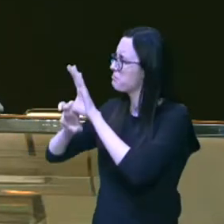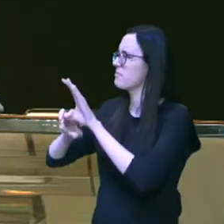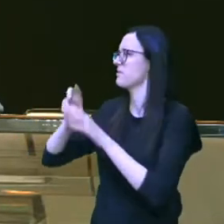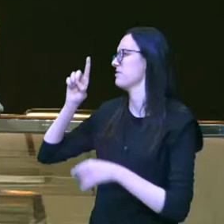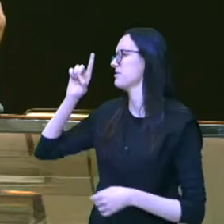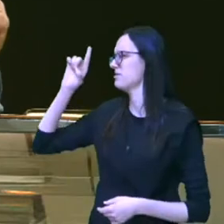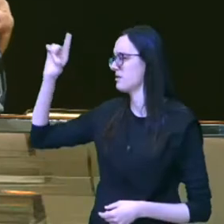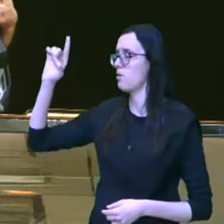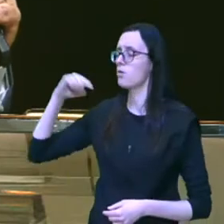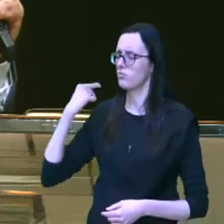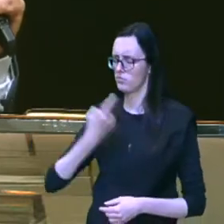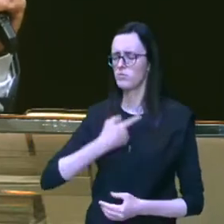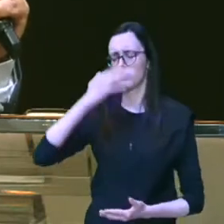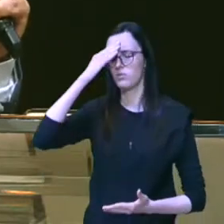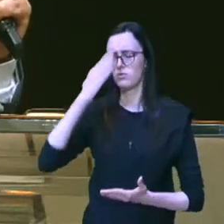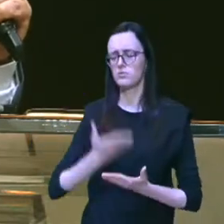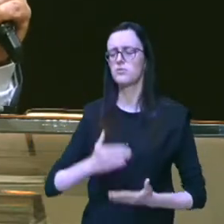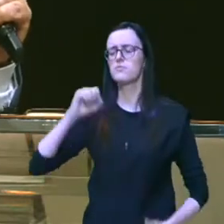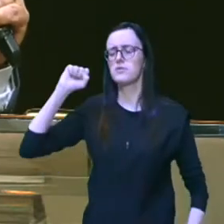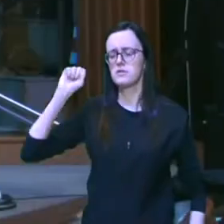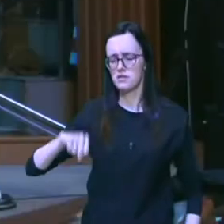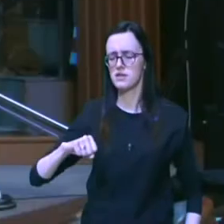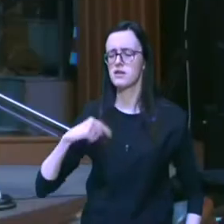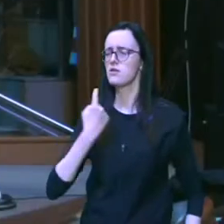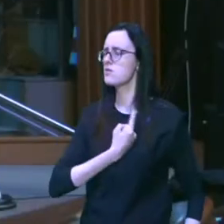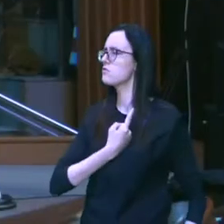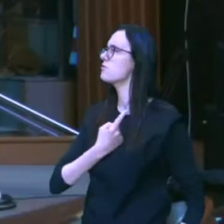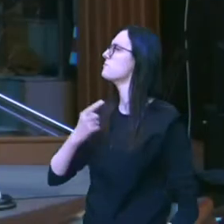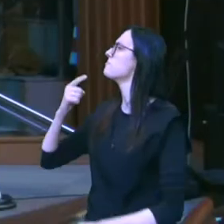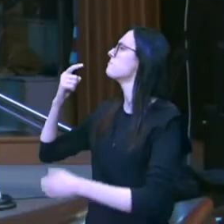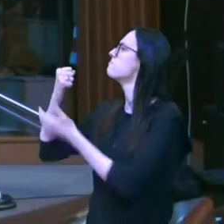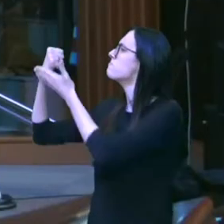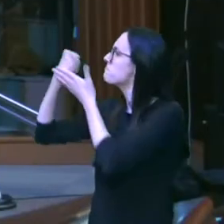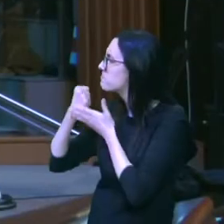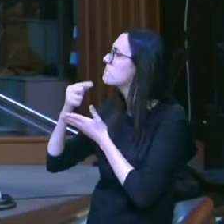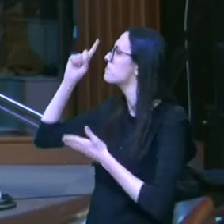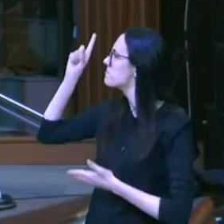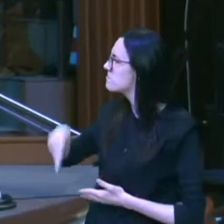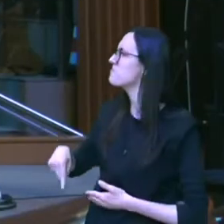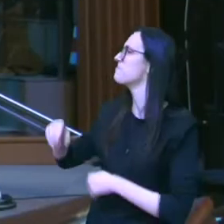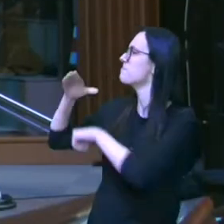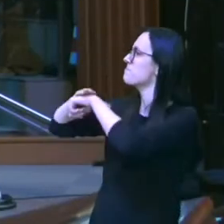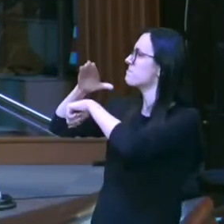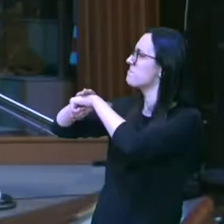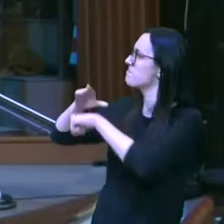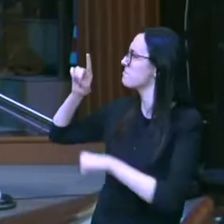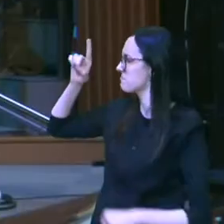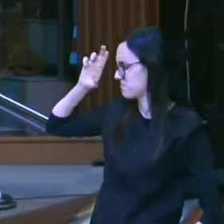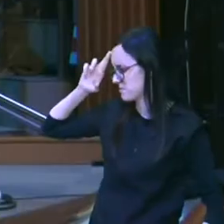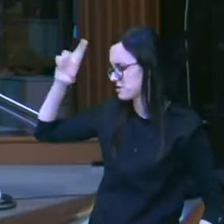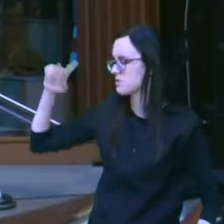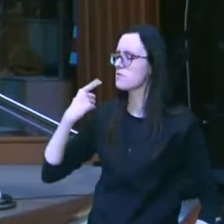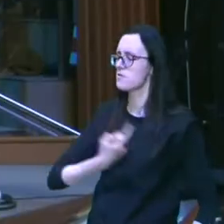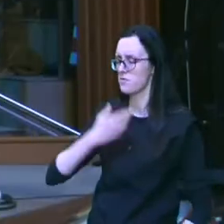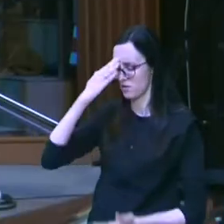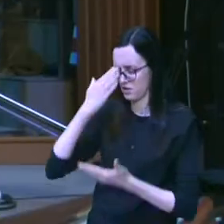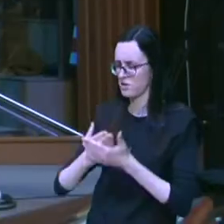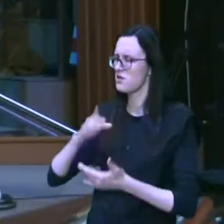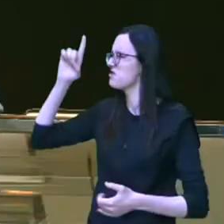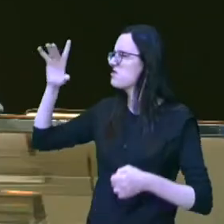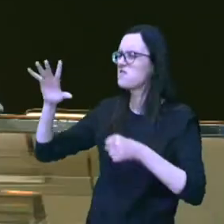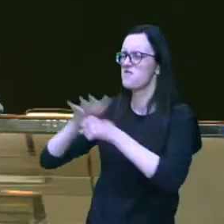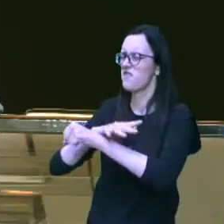e nós cremos sim, que o nosso socorro vem do Senhor, nós cremos sim, que o Senhor é o Deus Todo